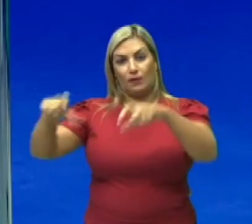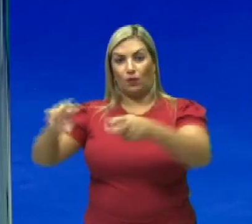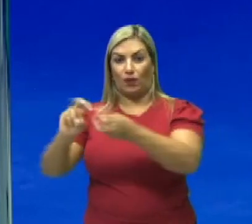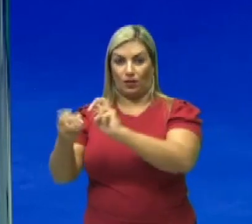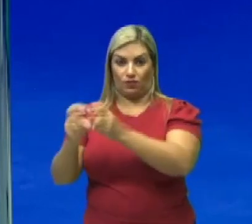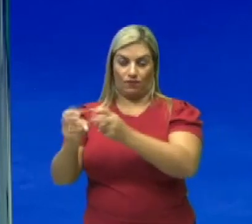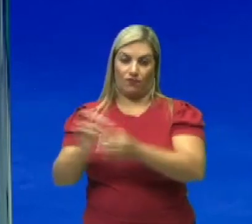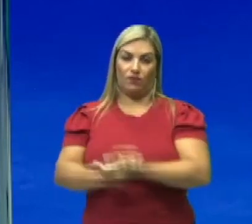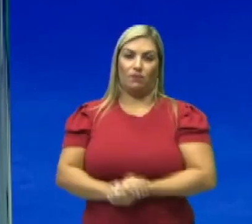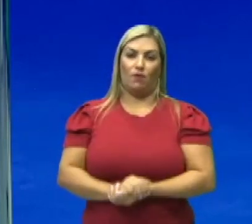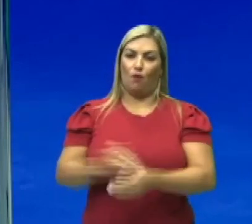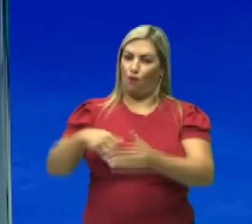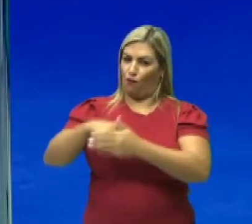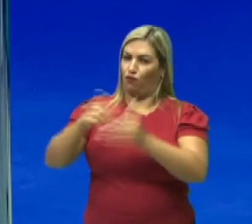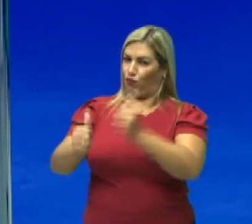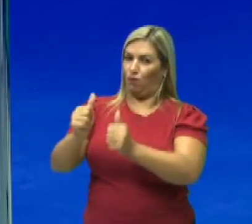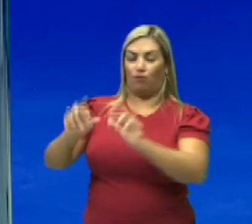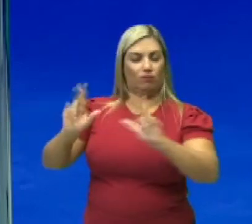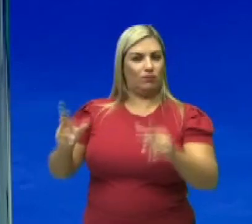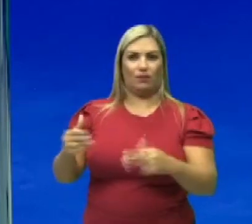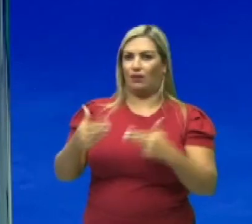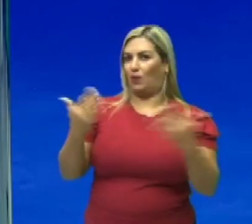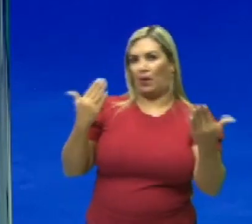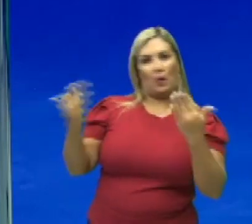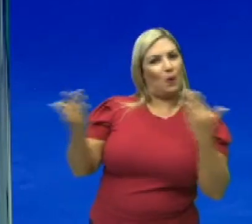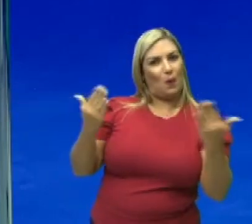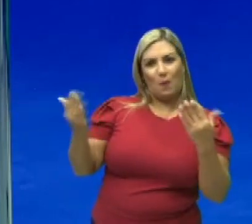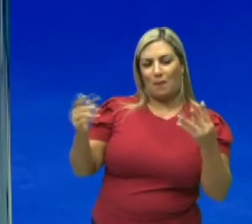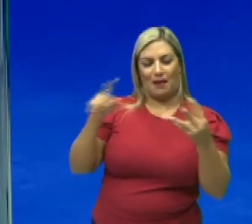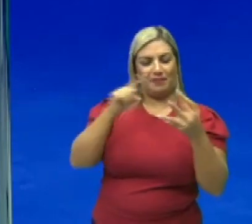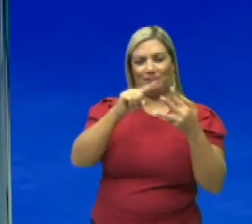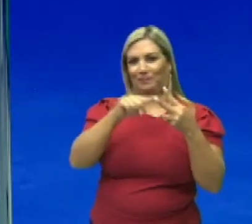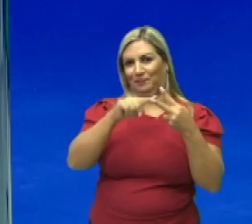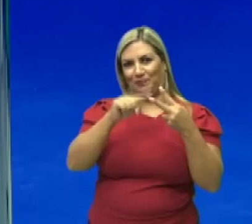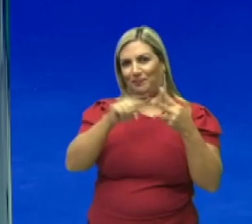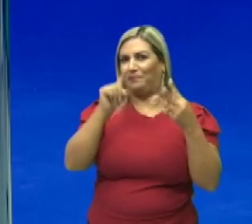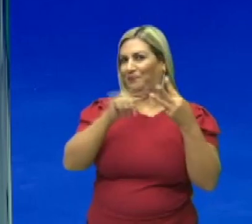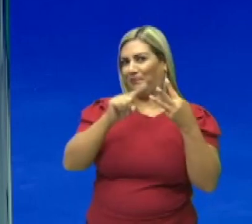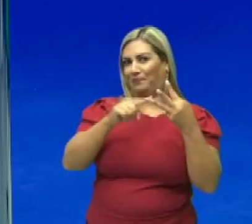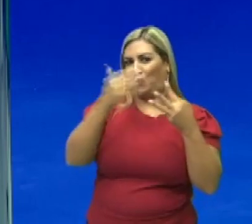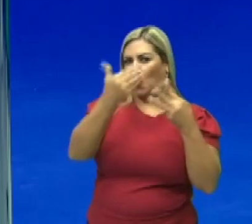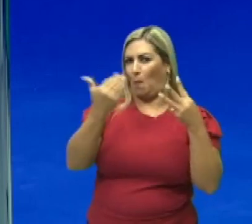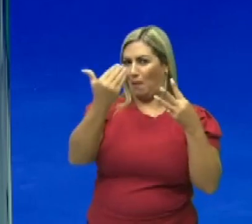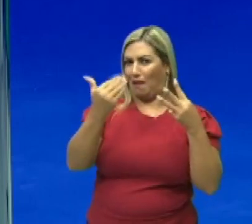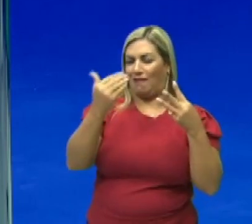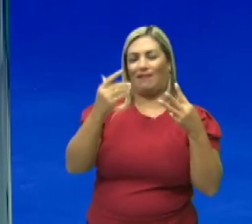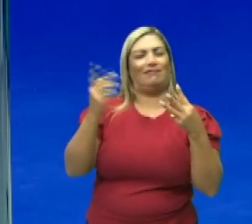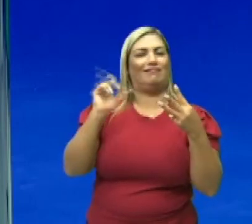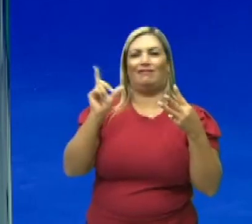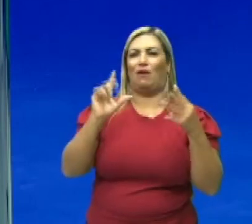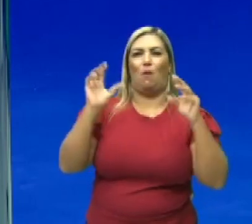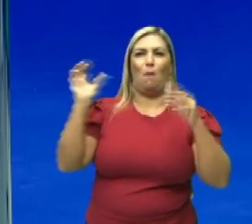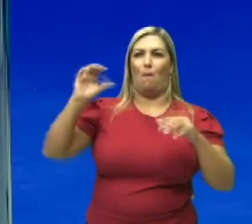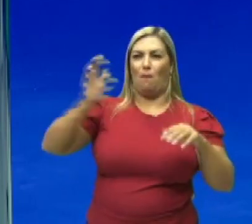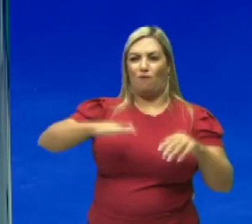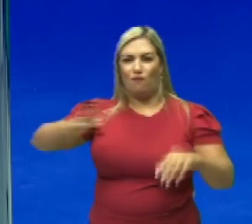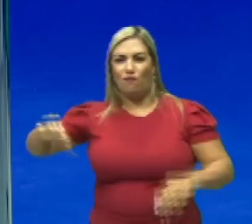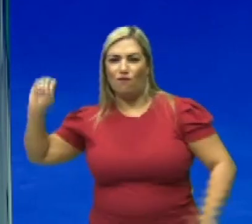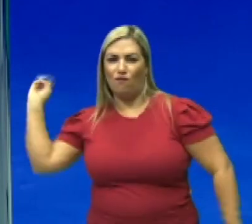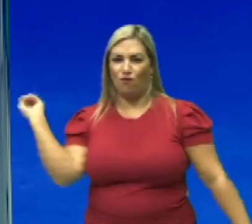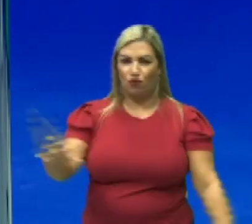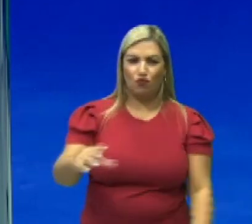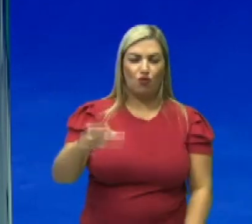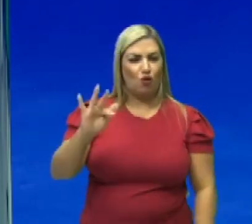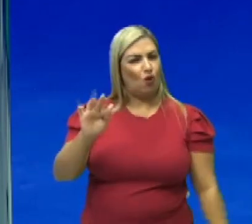futebol. Então, não caia na besteira de dizer que o handball é o futebol com as mãos, hein? Se